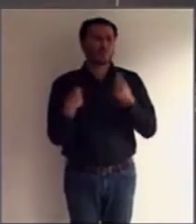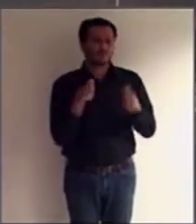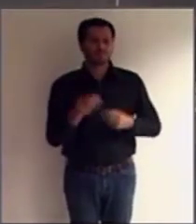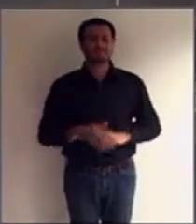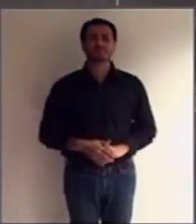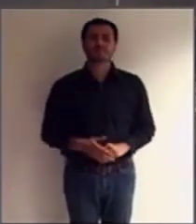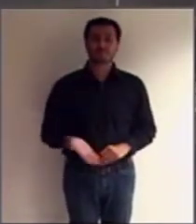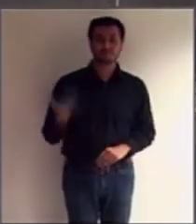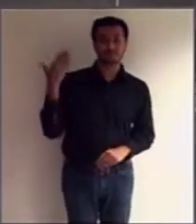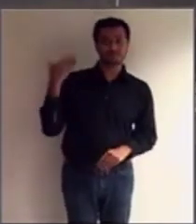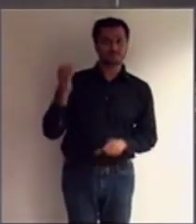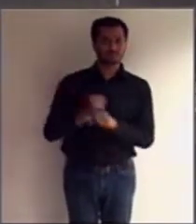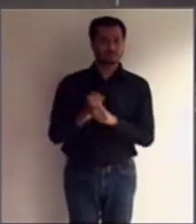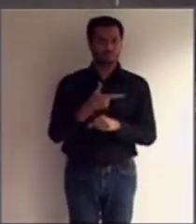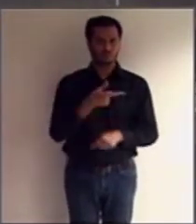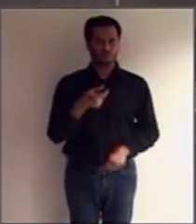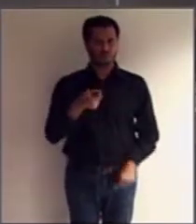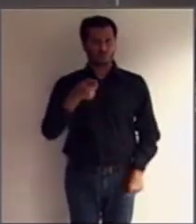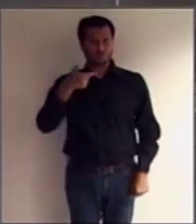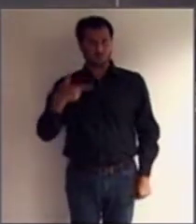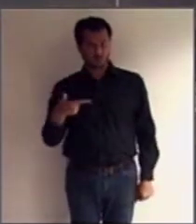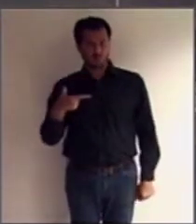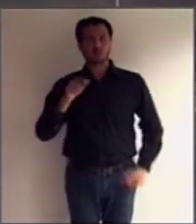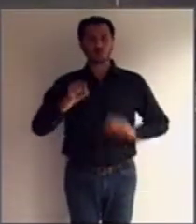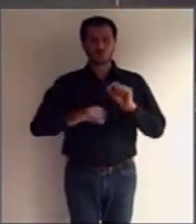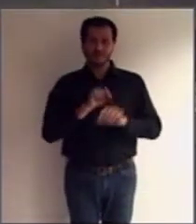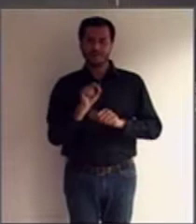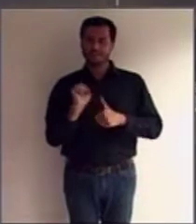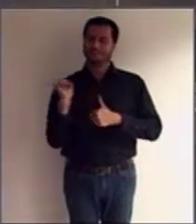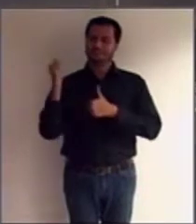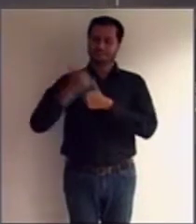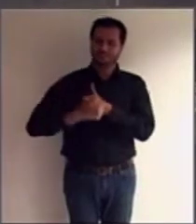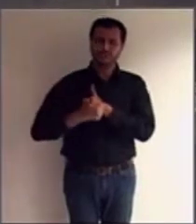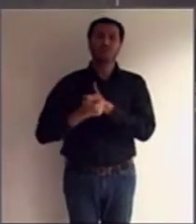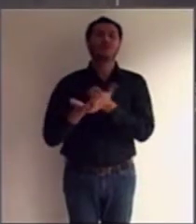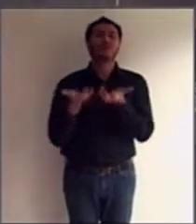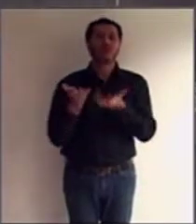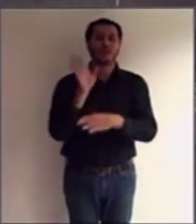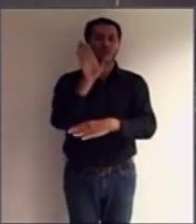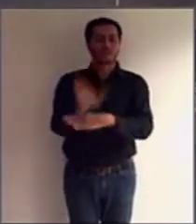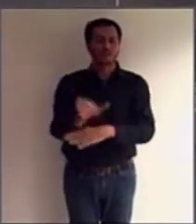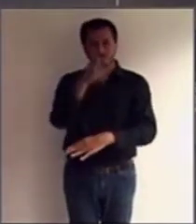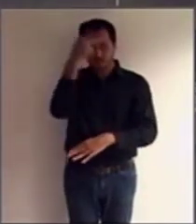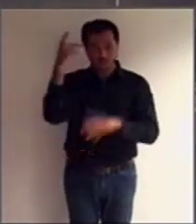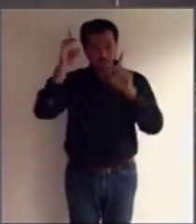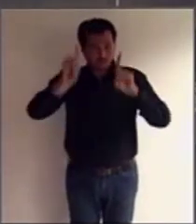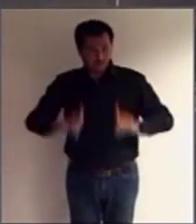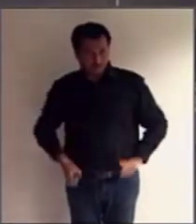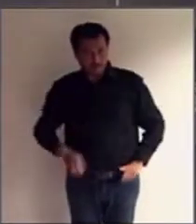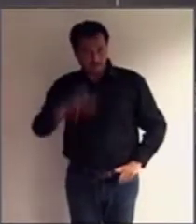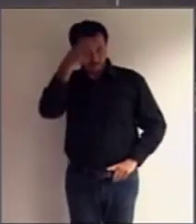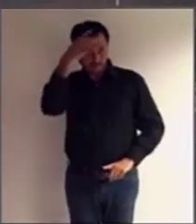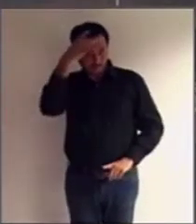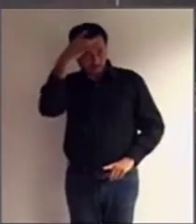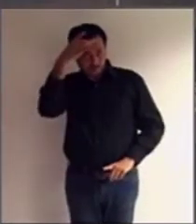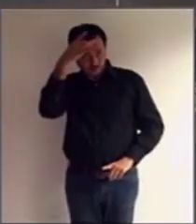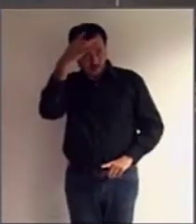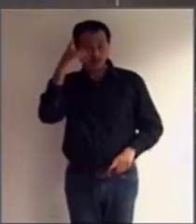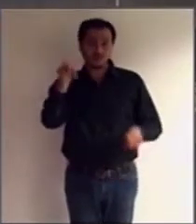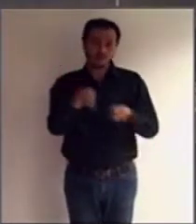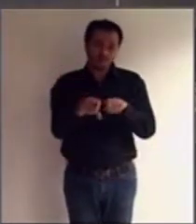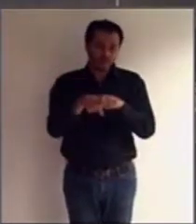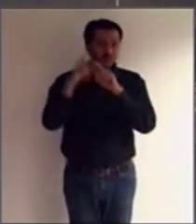2002, a sentença de interdição era no sentido de impedir que as pessoas com deficiência intelectual e deficiência mental